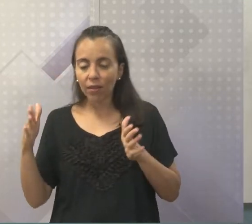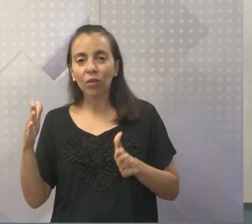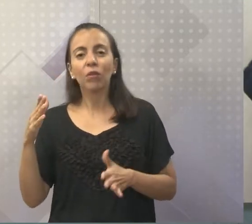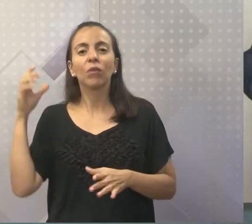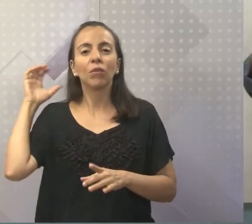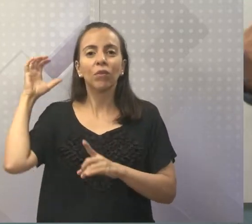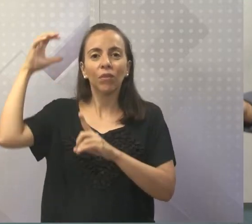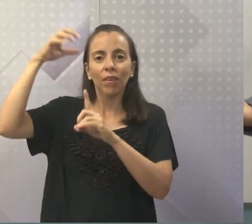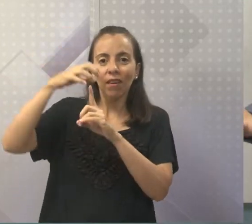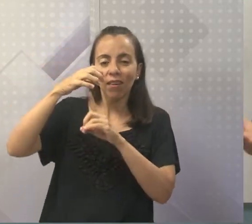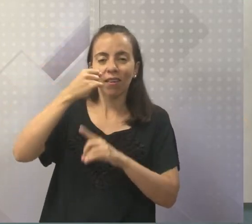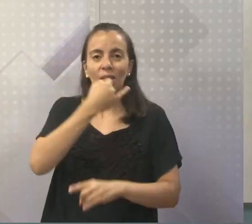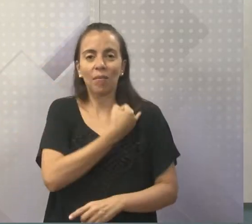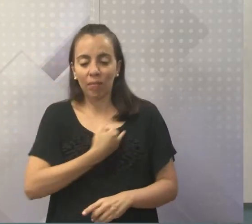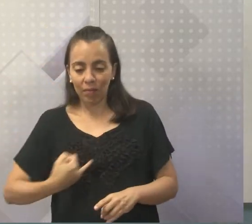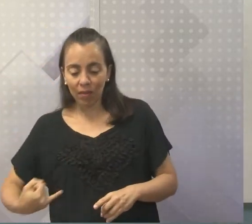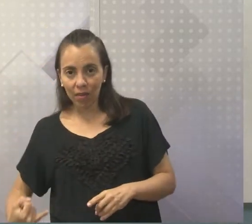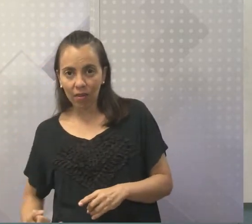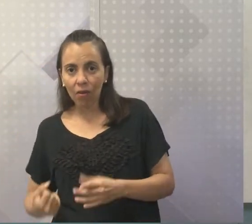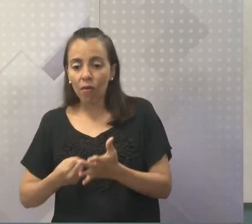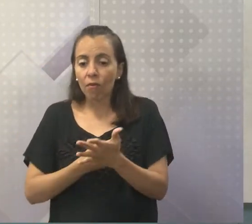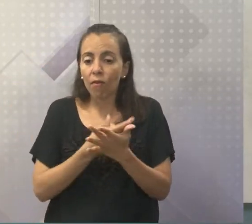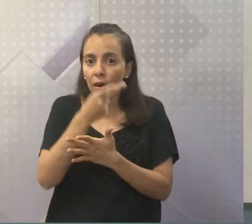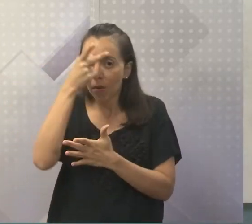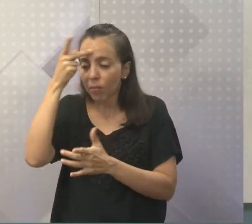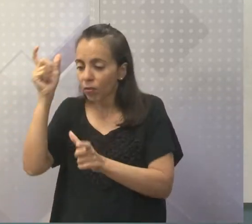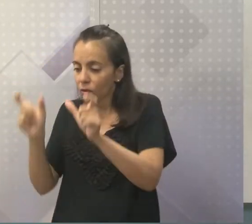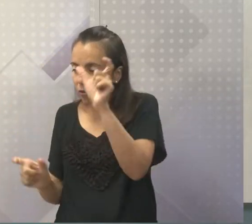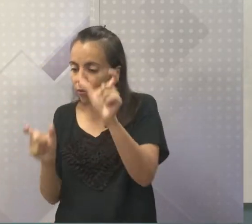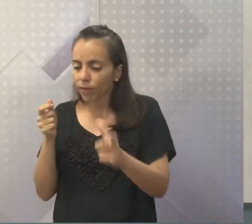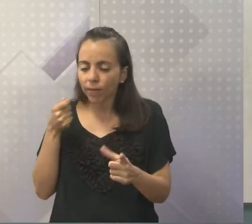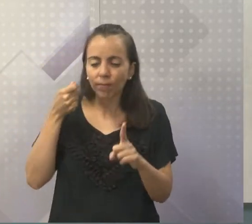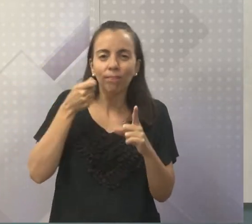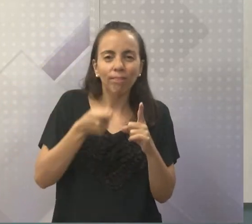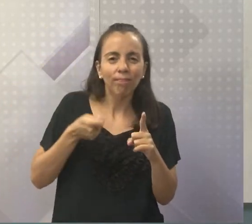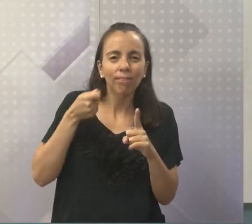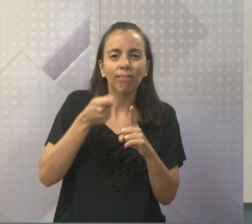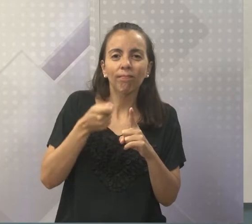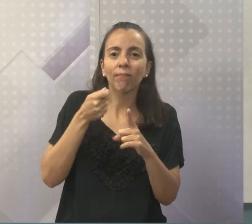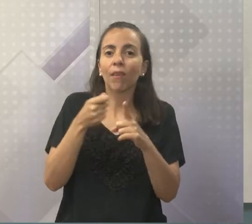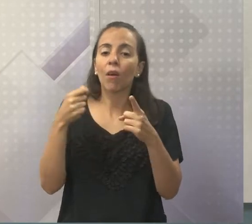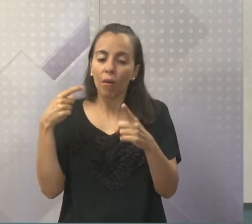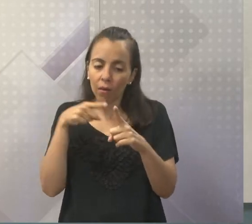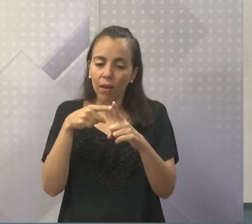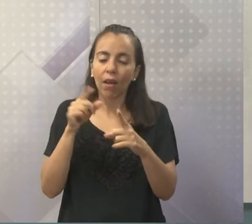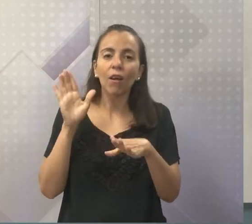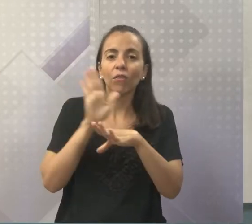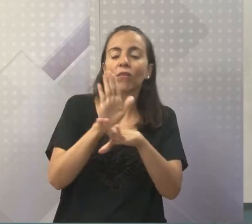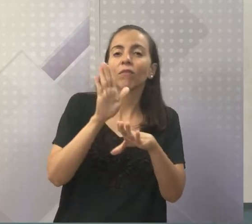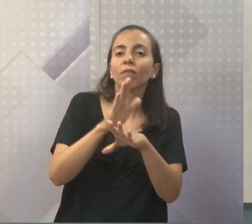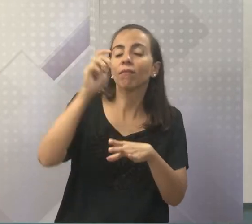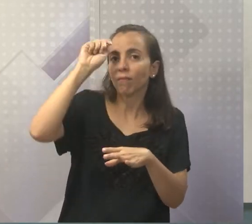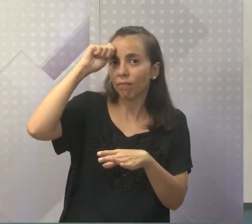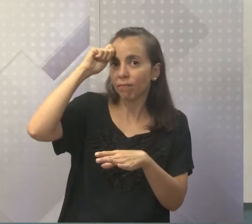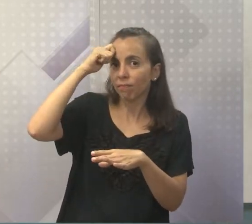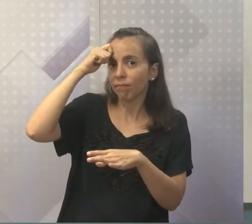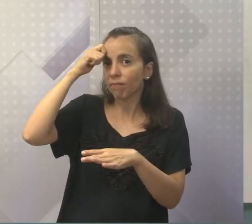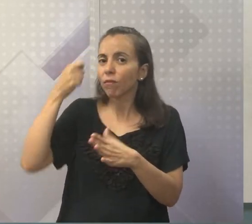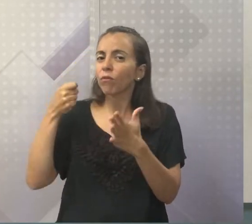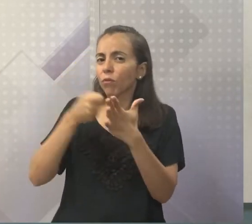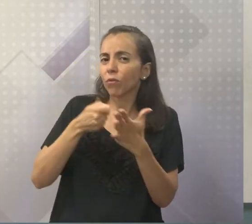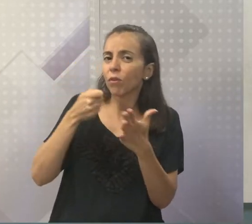os nomes que lutaram em favor de quem? Em favor dos negros, certo? Então, existem